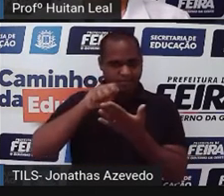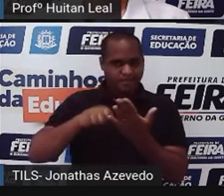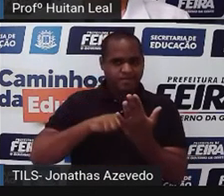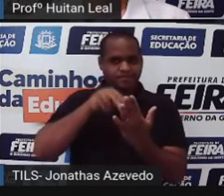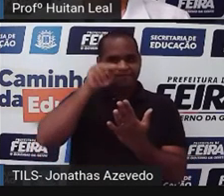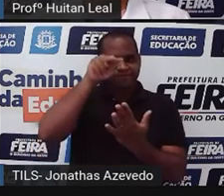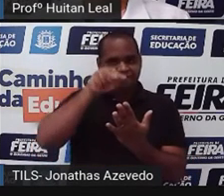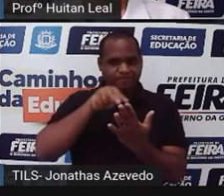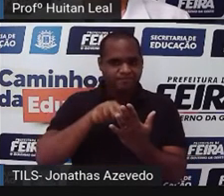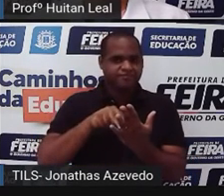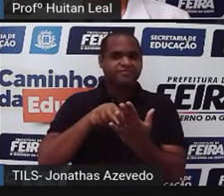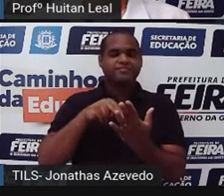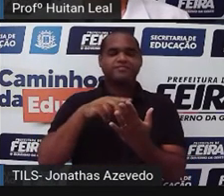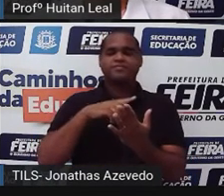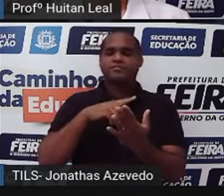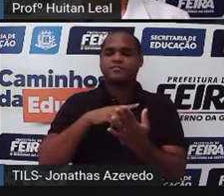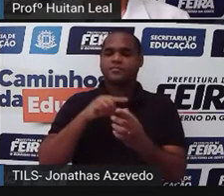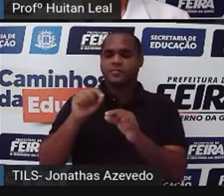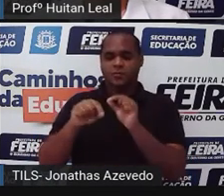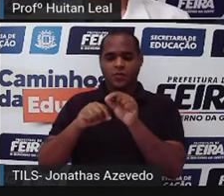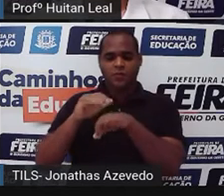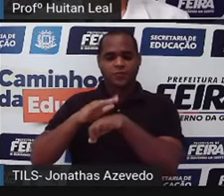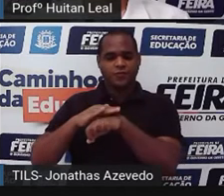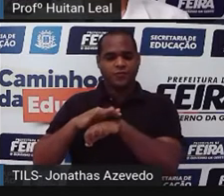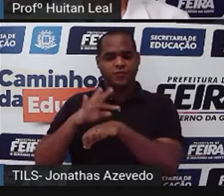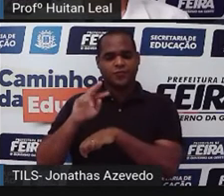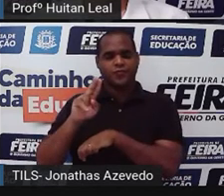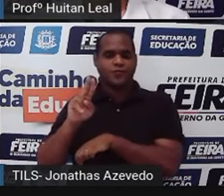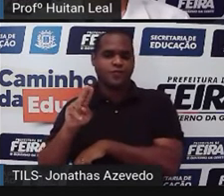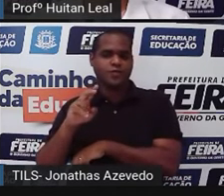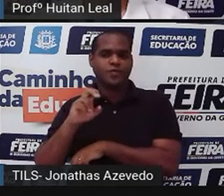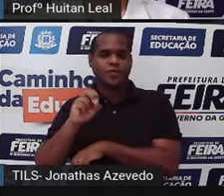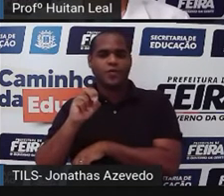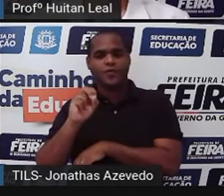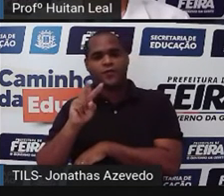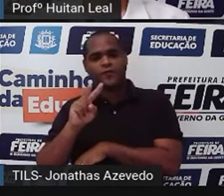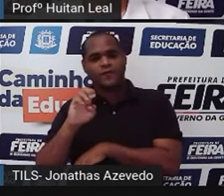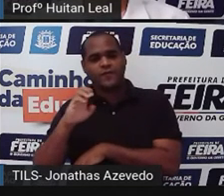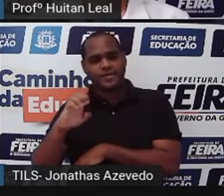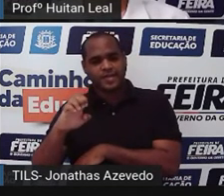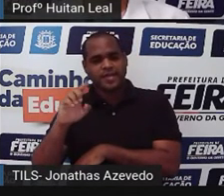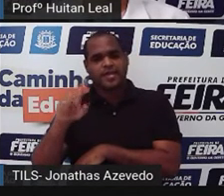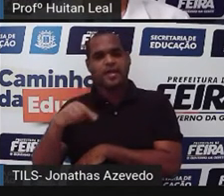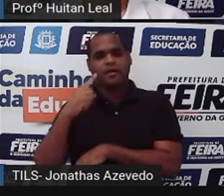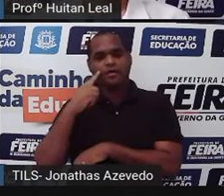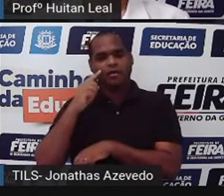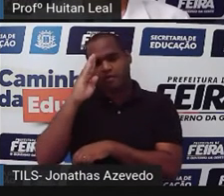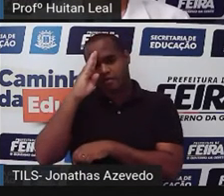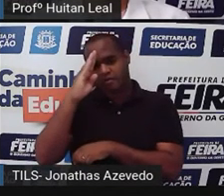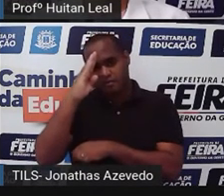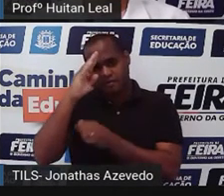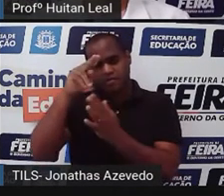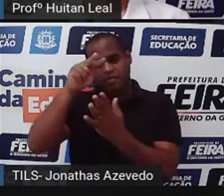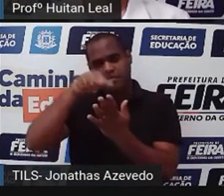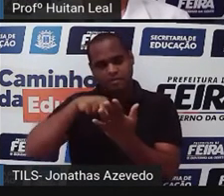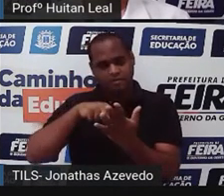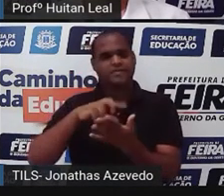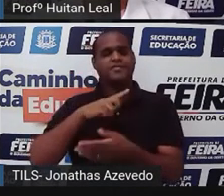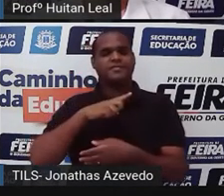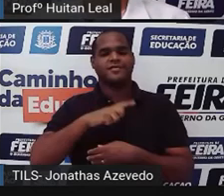há uso do tu e do você para se direcionar ao leitor, ou seja,